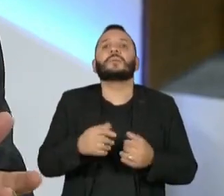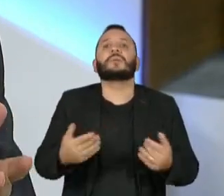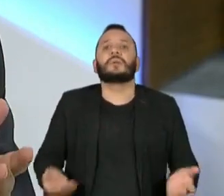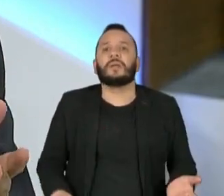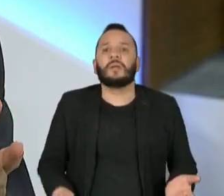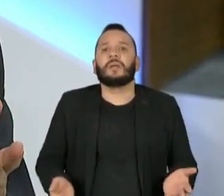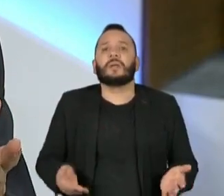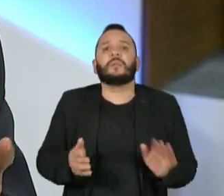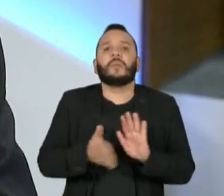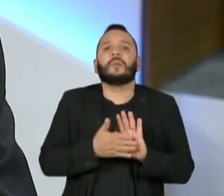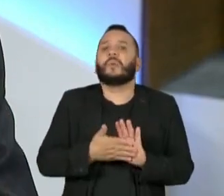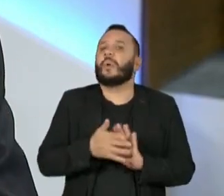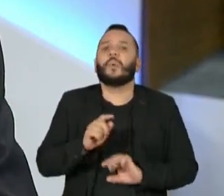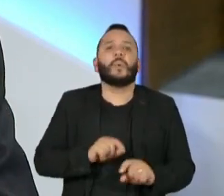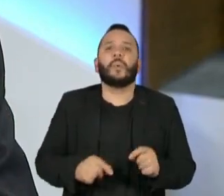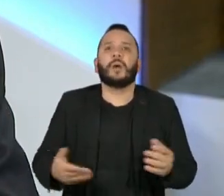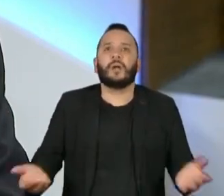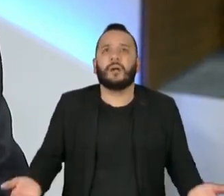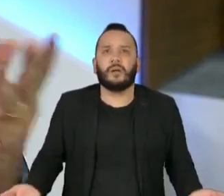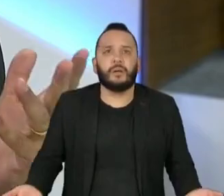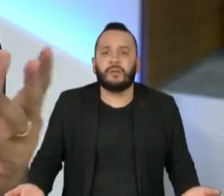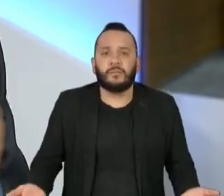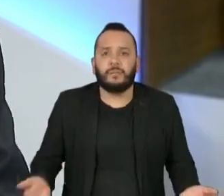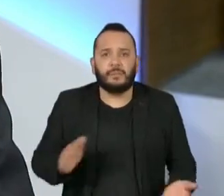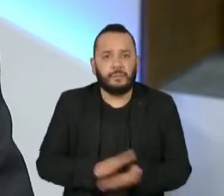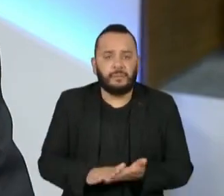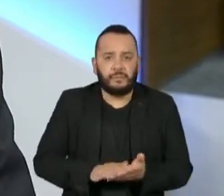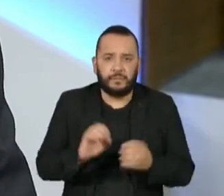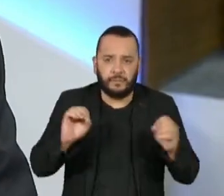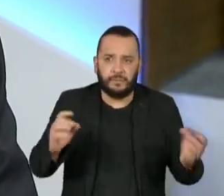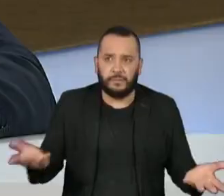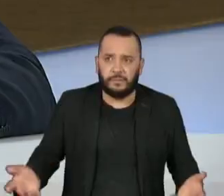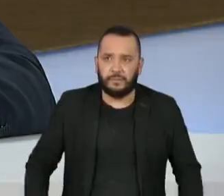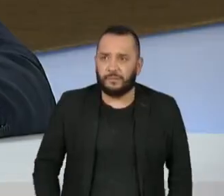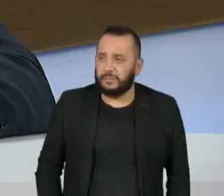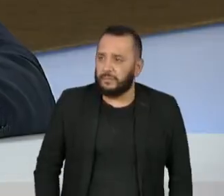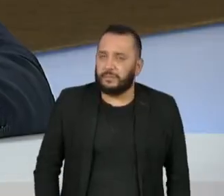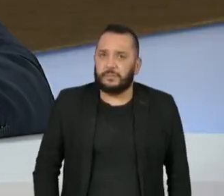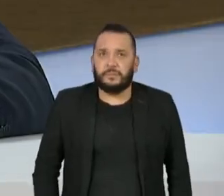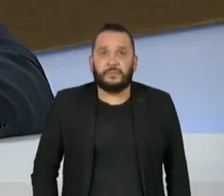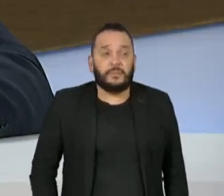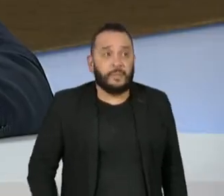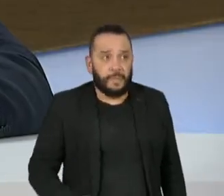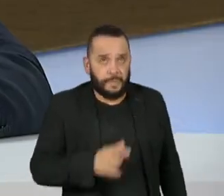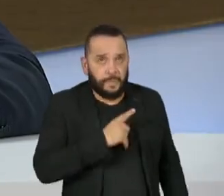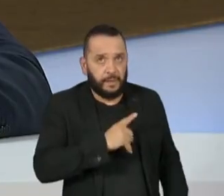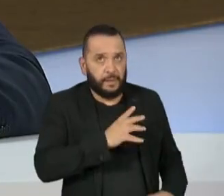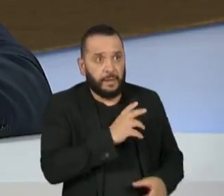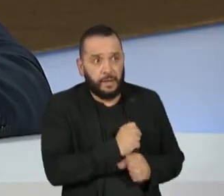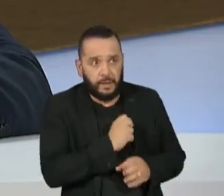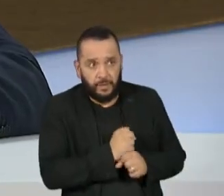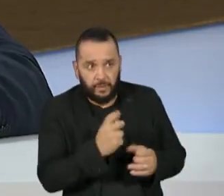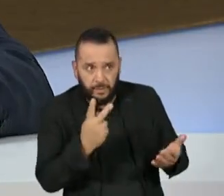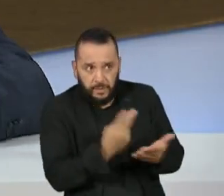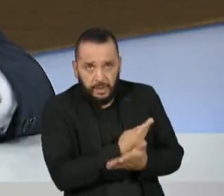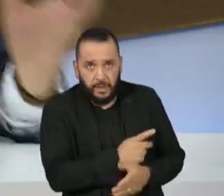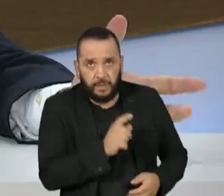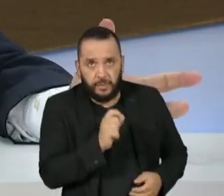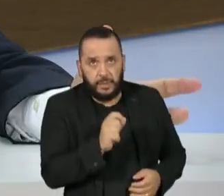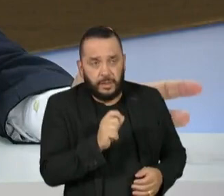O que o astronauta propôs? Mas então o senhor acha que tem um cálculo equivocado em relação à